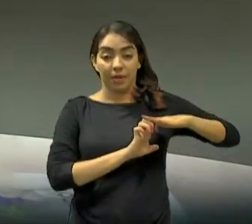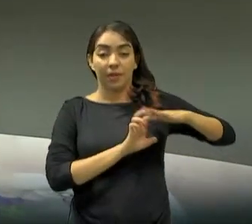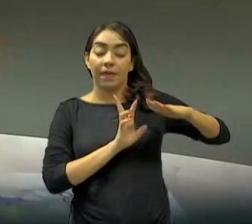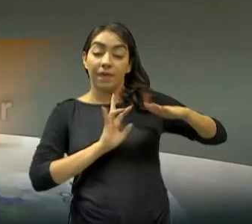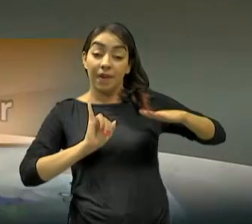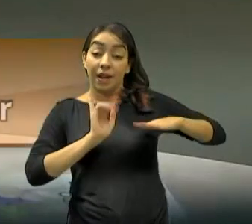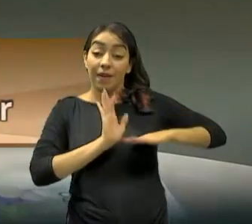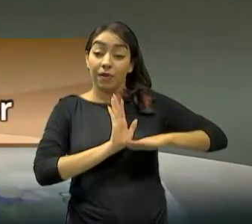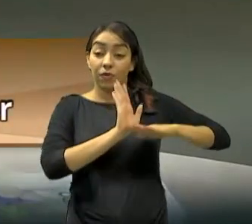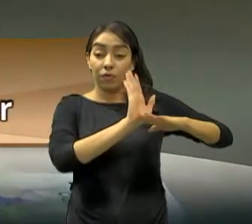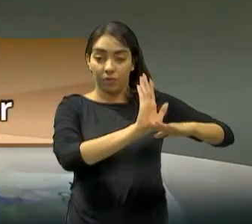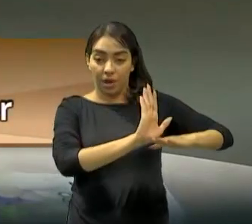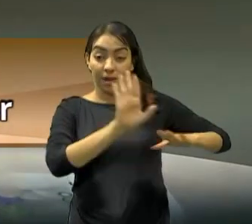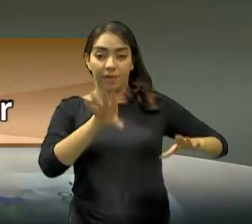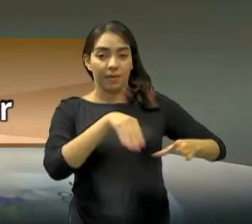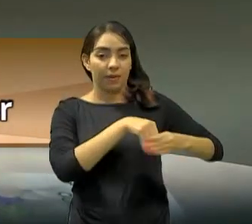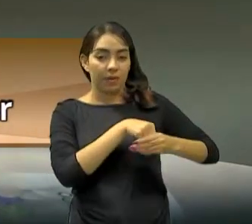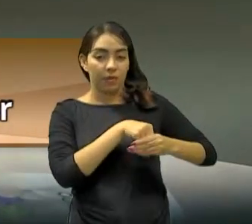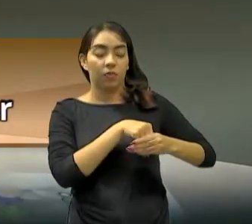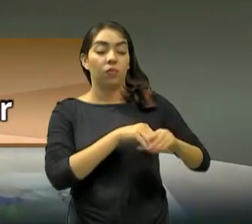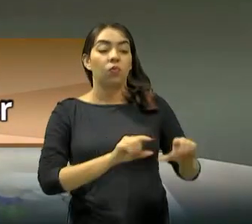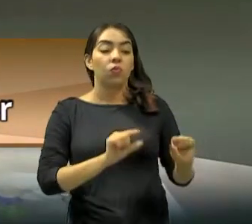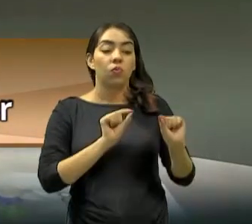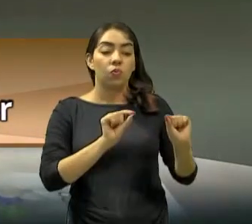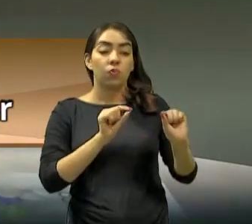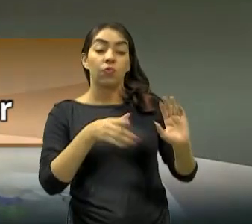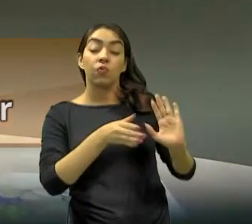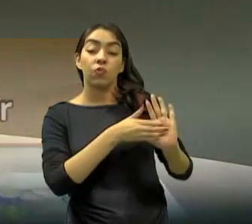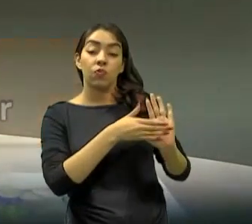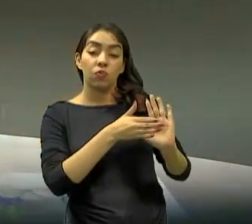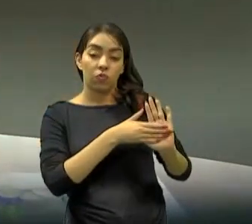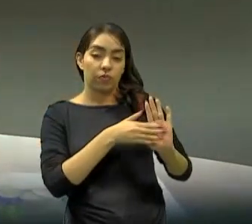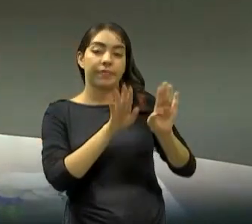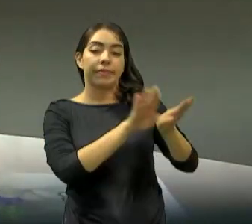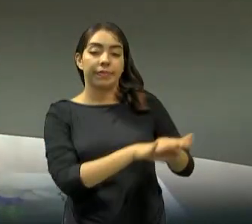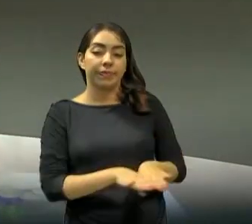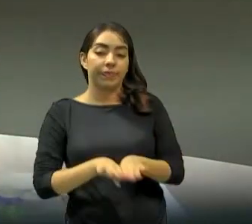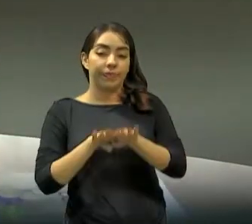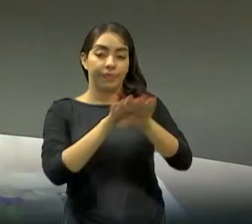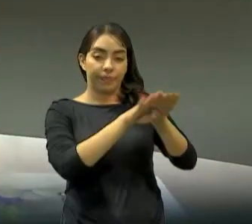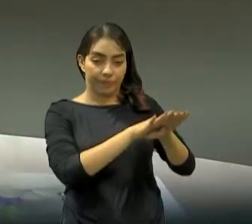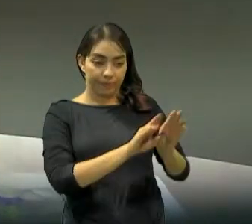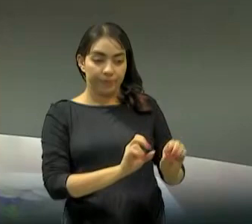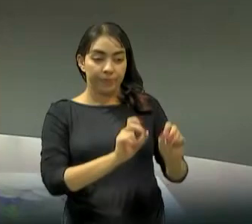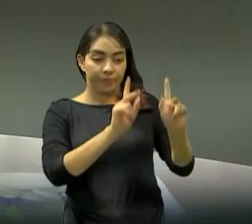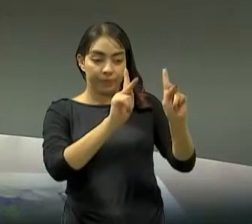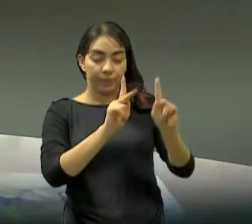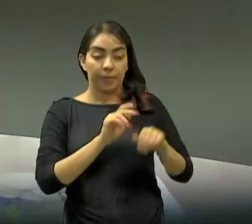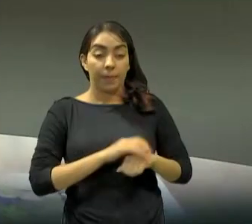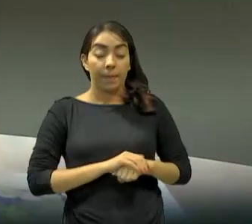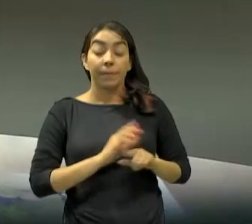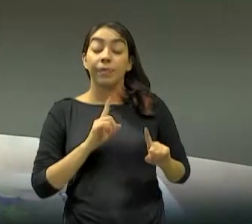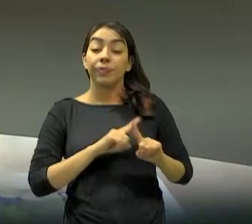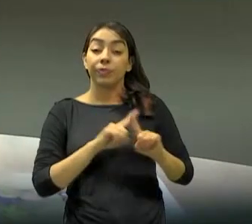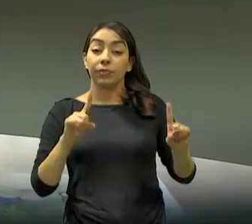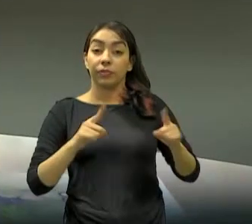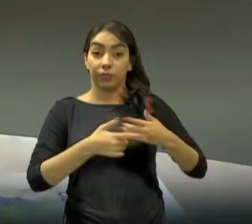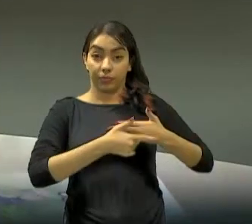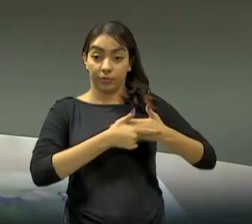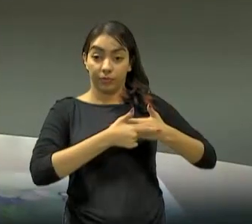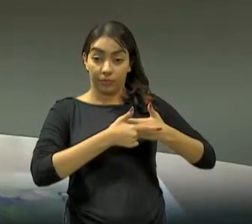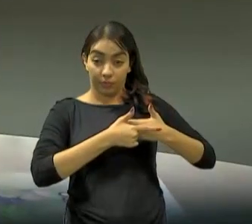estarmos juntos em prol de um objetivo único nas empresas, entretanto, cada um dentro do seu papel, dentro da sua